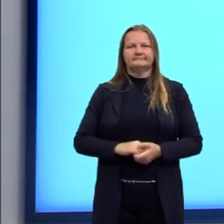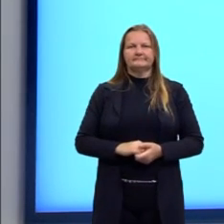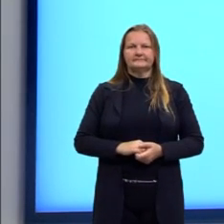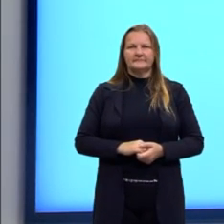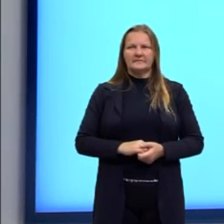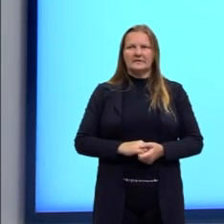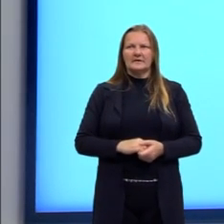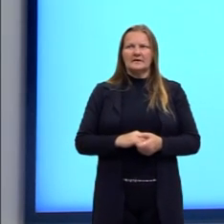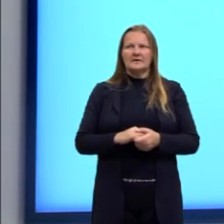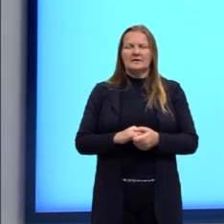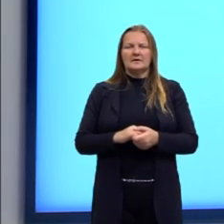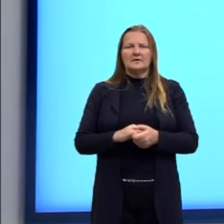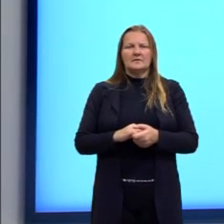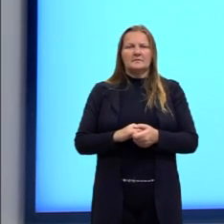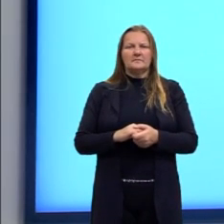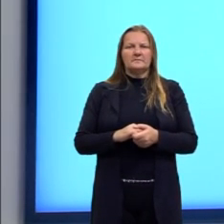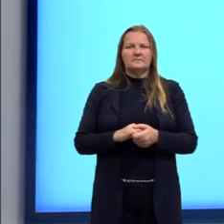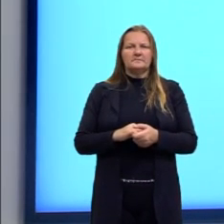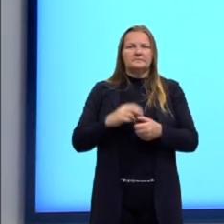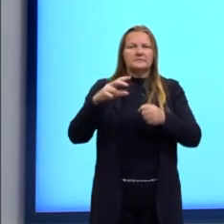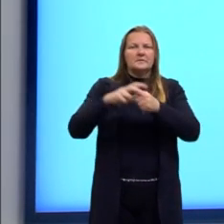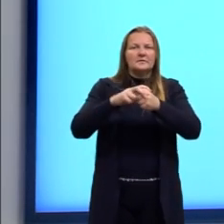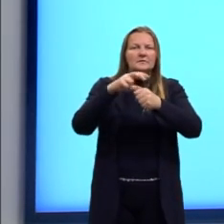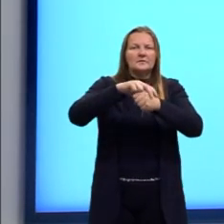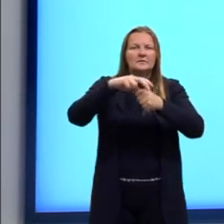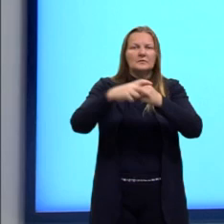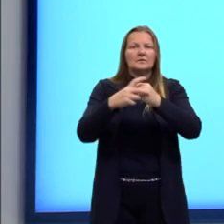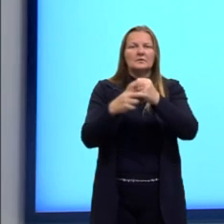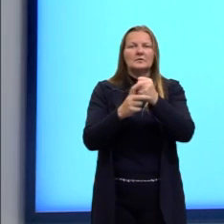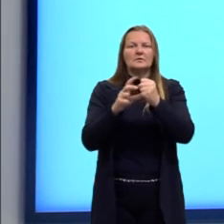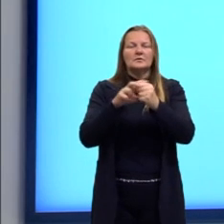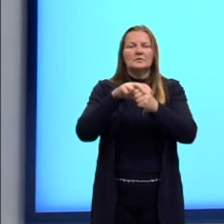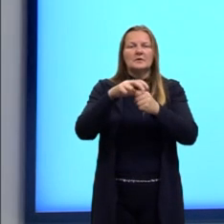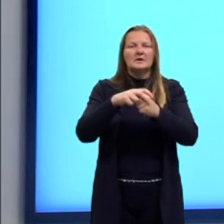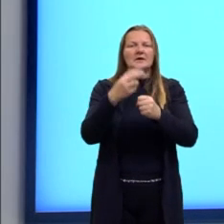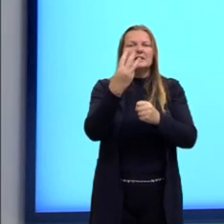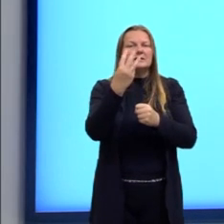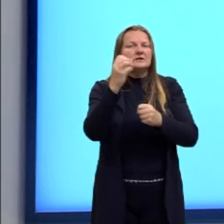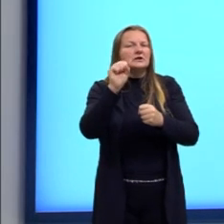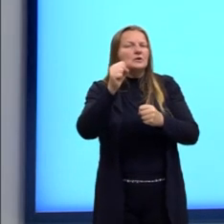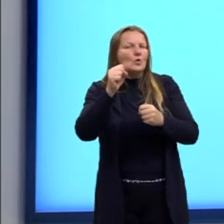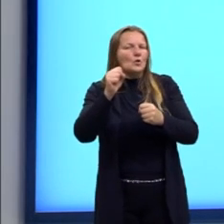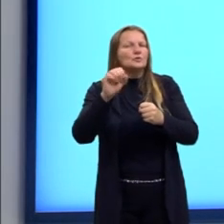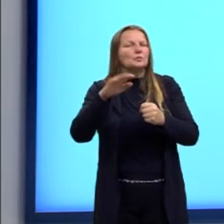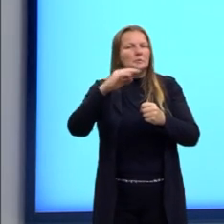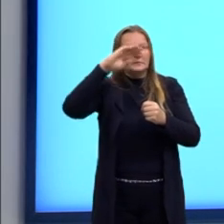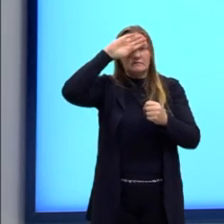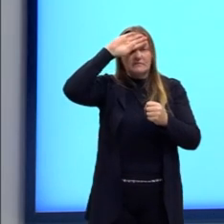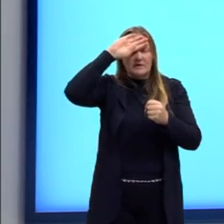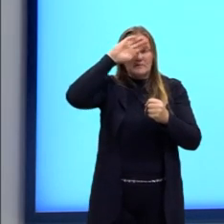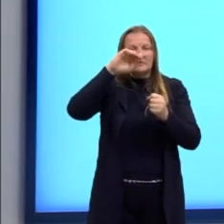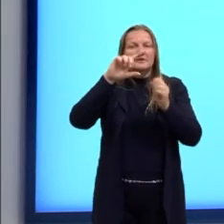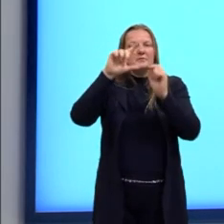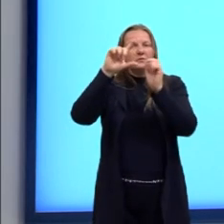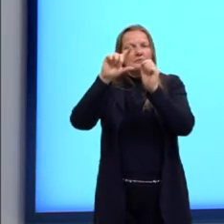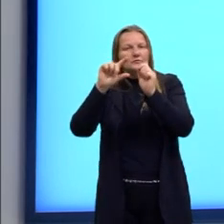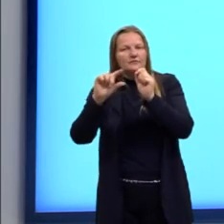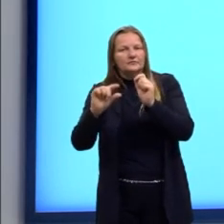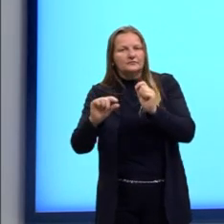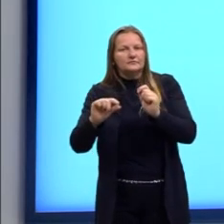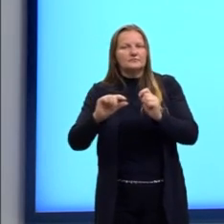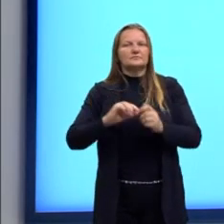aqui a dengue tem um quadro mais febril, né? Acima de 38 graus, depois aqui vai diminuindo.